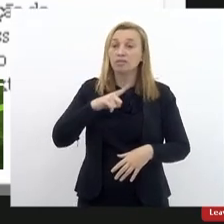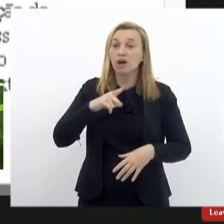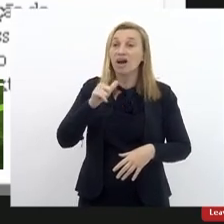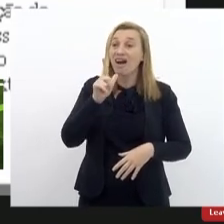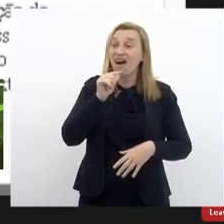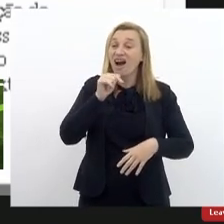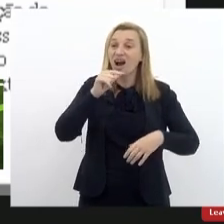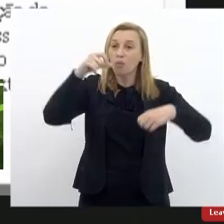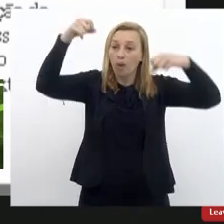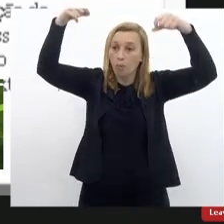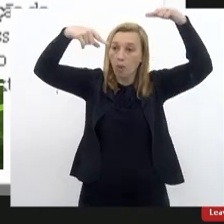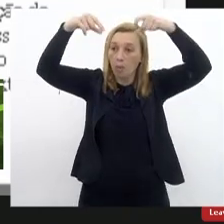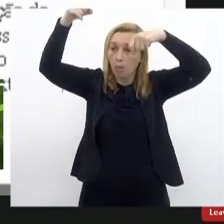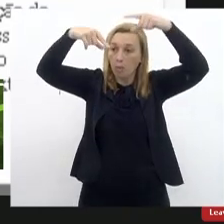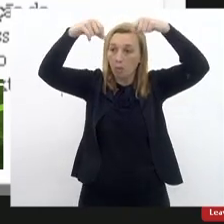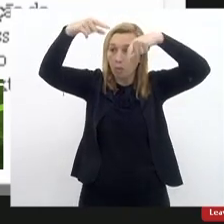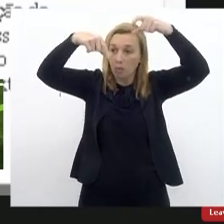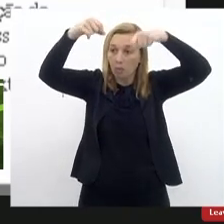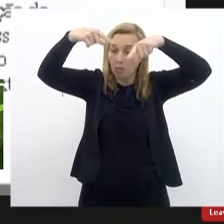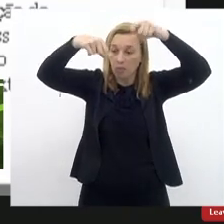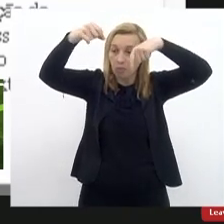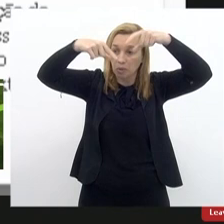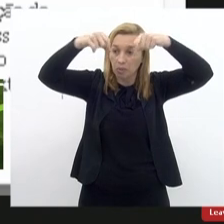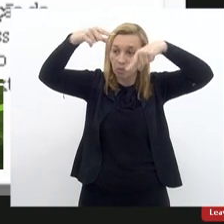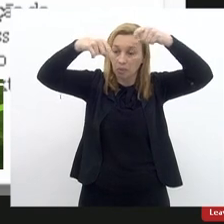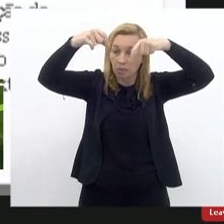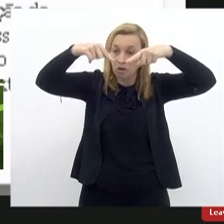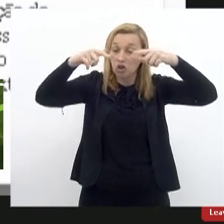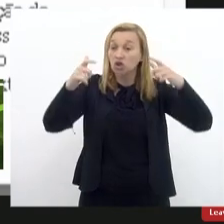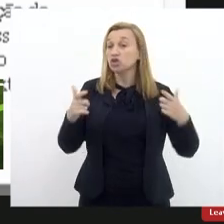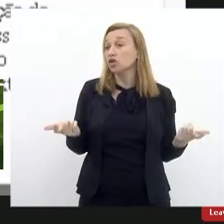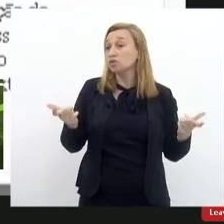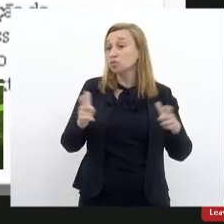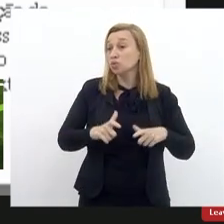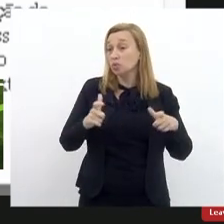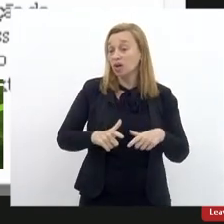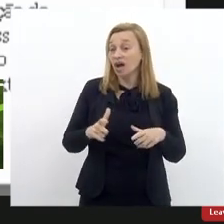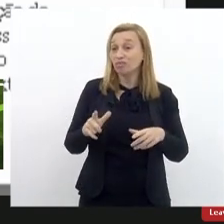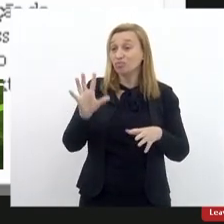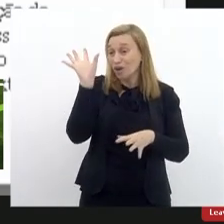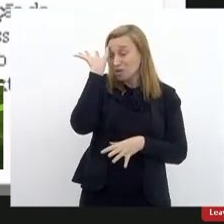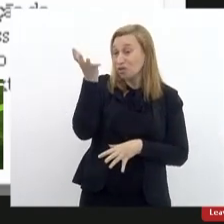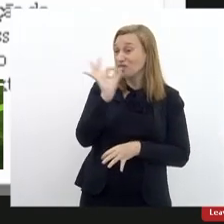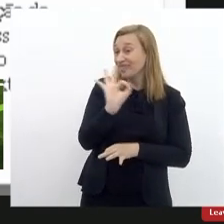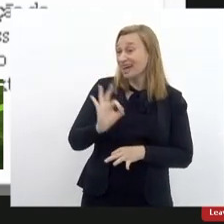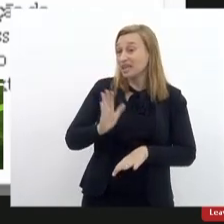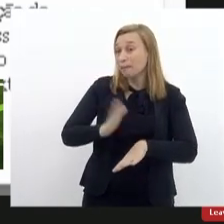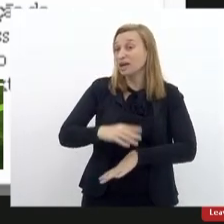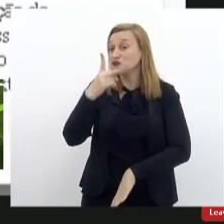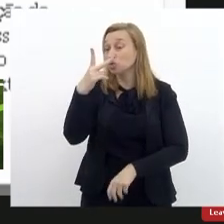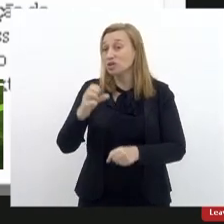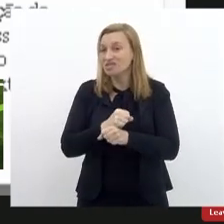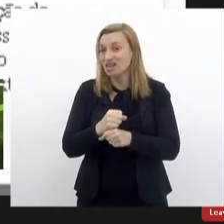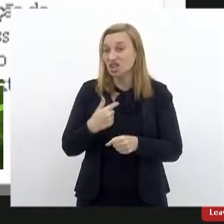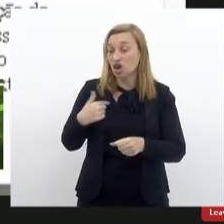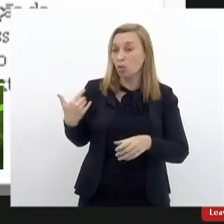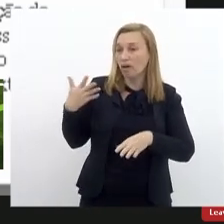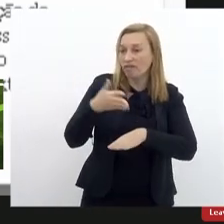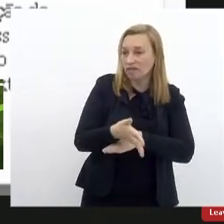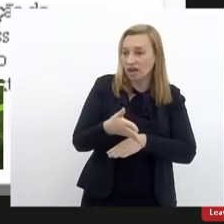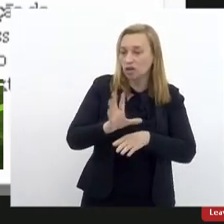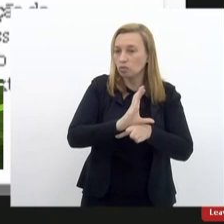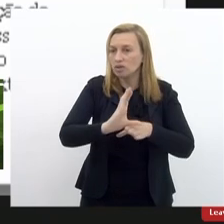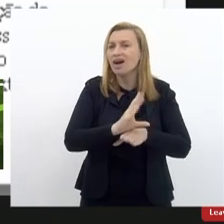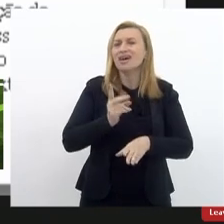plenário que não é resolvida desde a gestão, desde quando eu entrei no Conselho, já mais de dois anos. Então, nós temos sempre